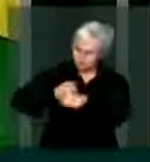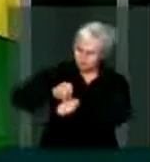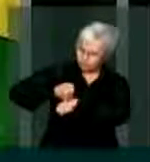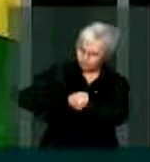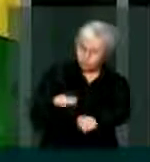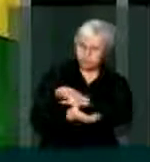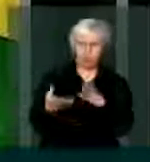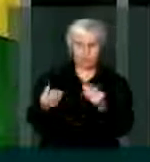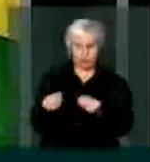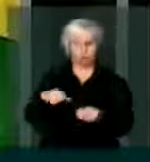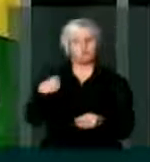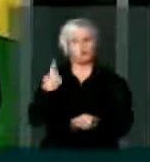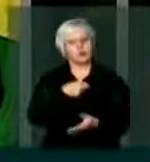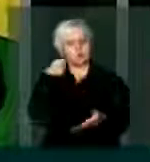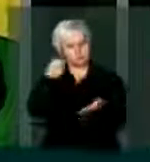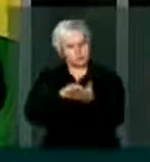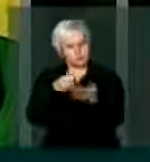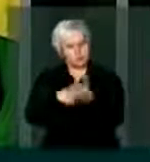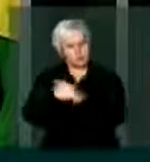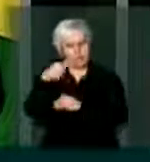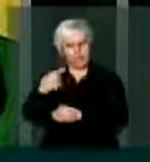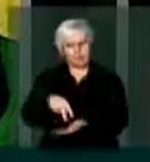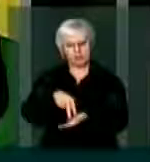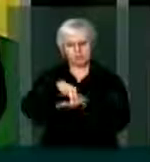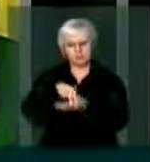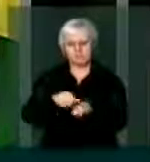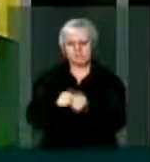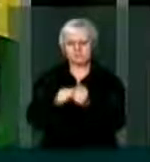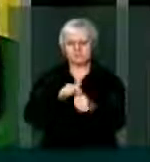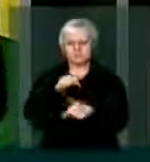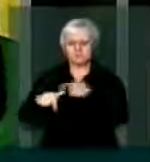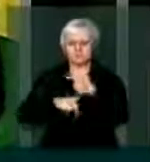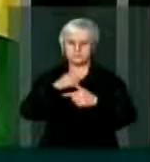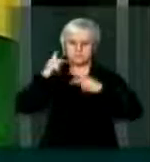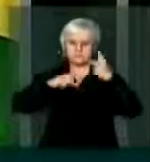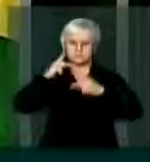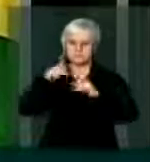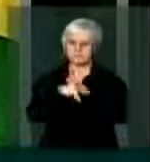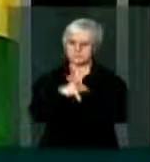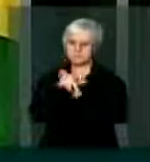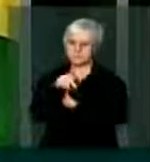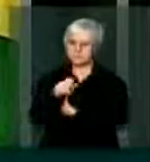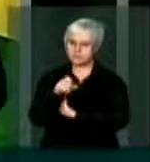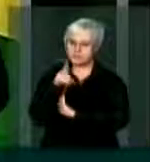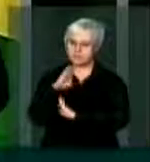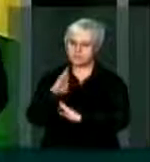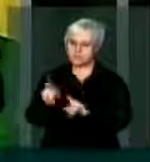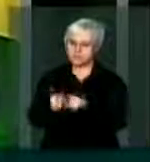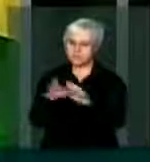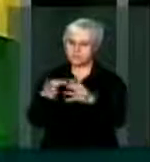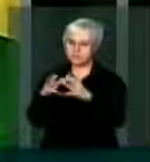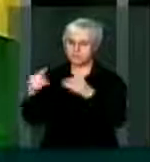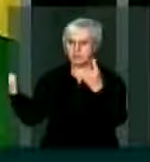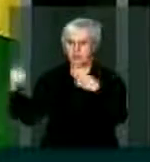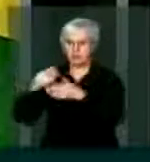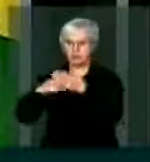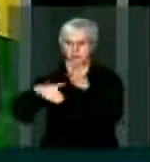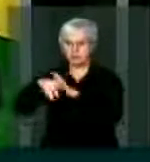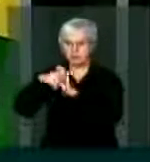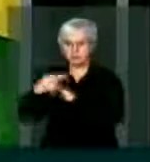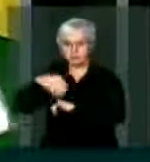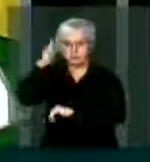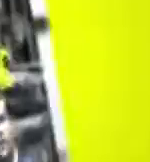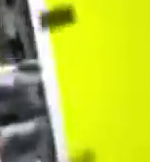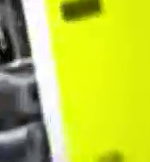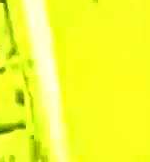pela frente. Nós iremos cobrar aqui desta tribuna e nas ações políticas do PSDB e dos partidos aliados. Muito obrigado, senhor presidente,